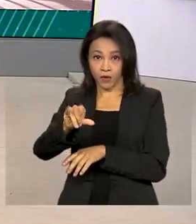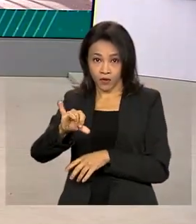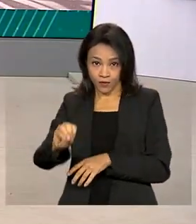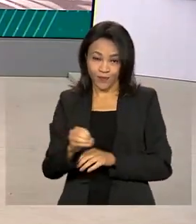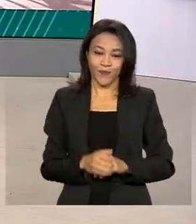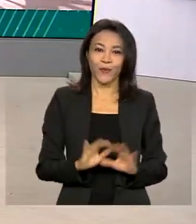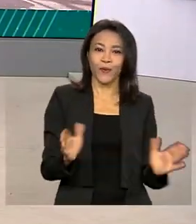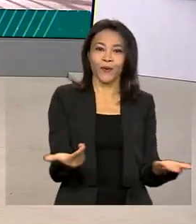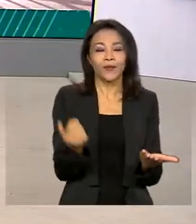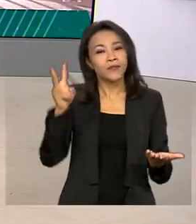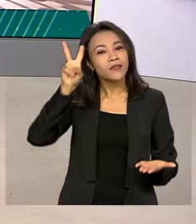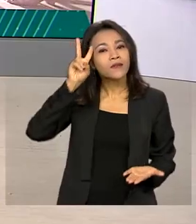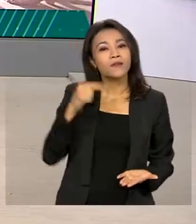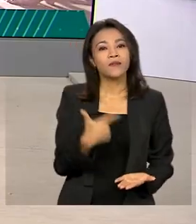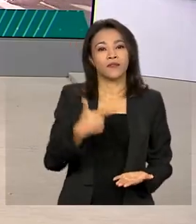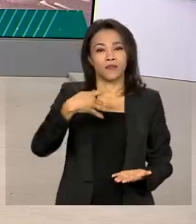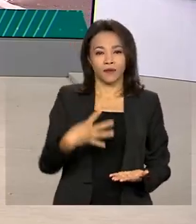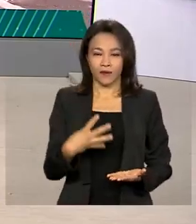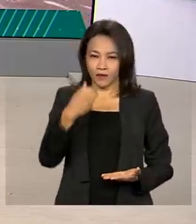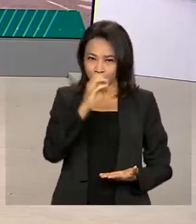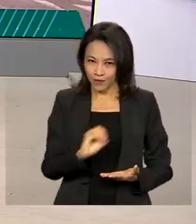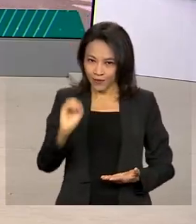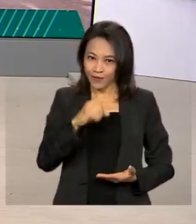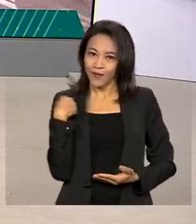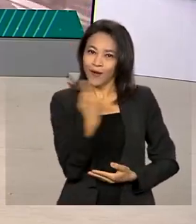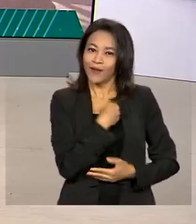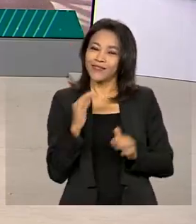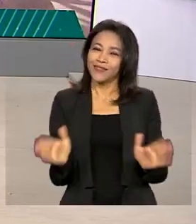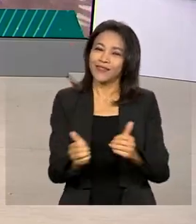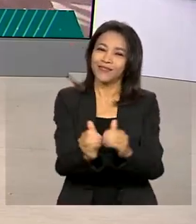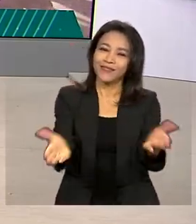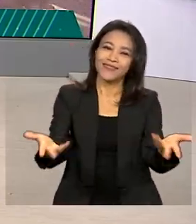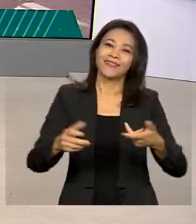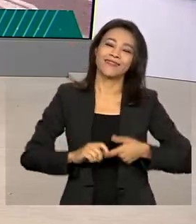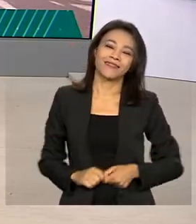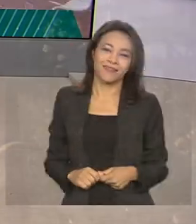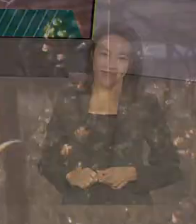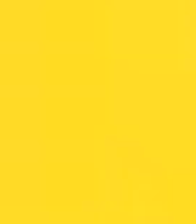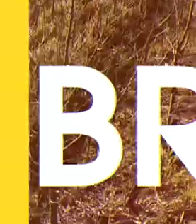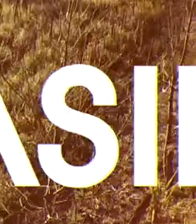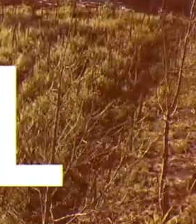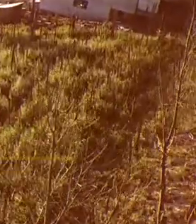Segunda-feira, 24 de outubro, o Brasil em Dia já está no ar.